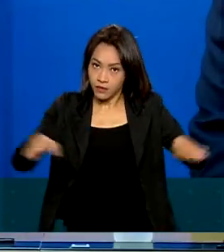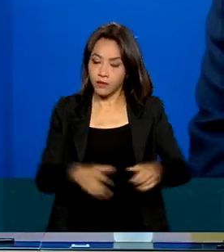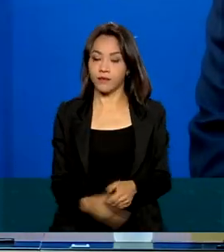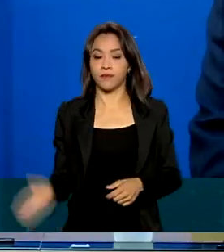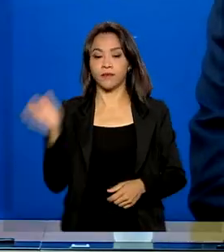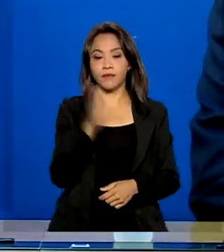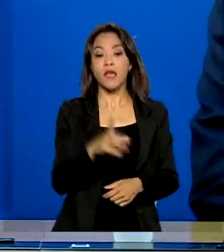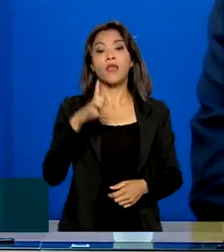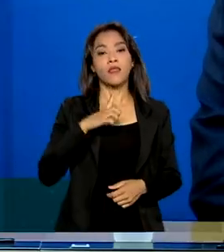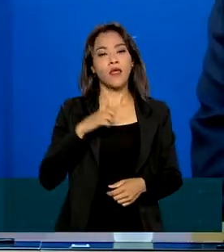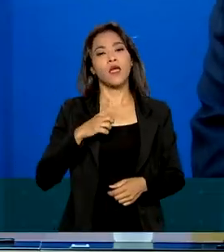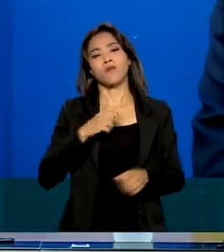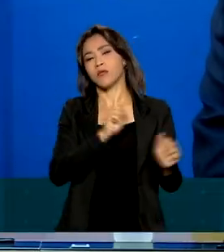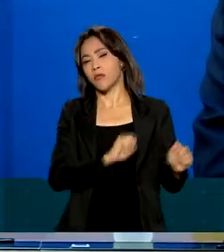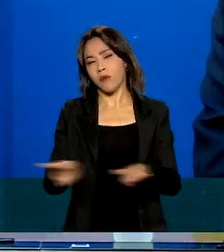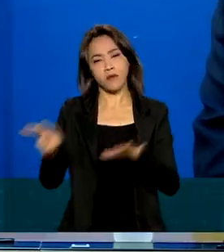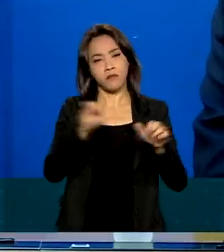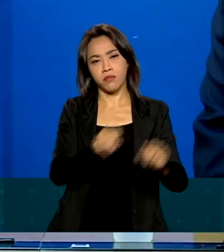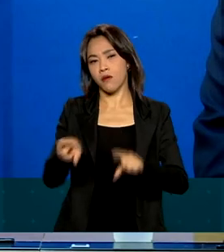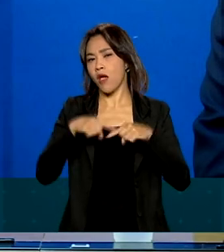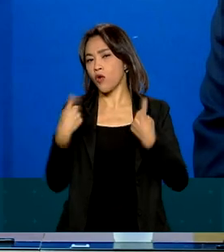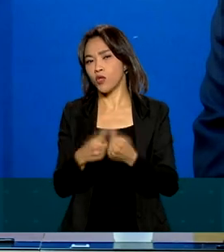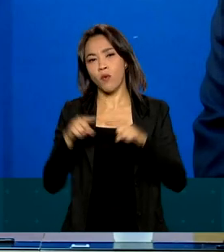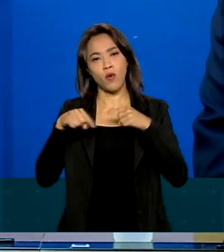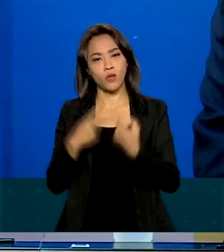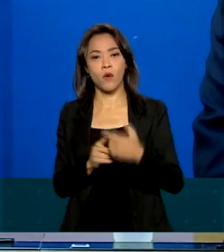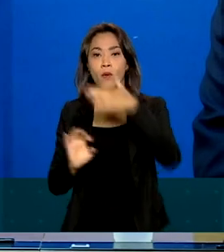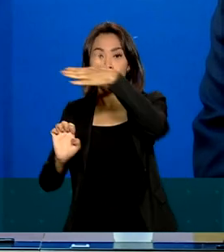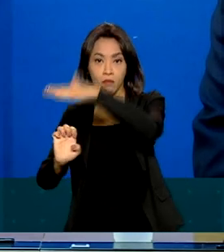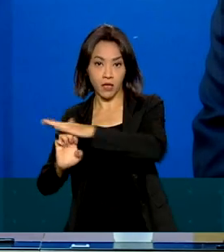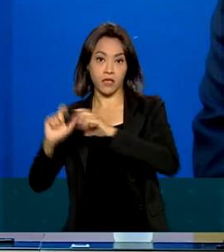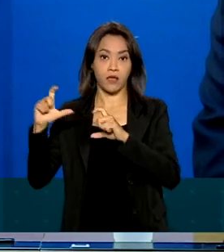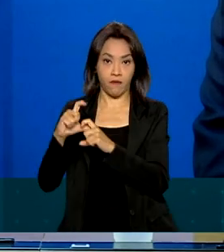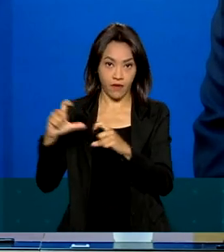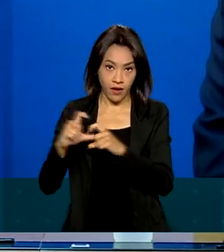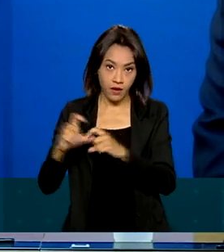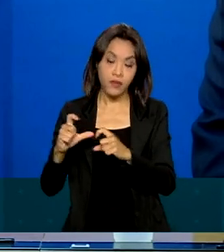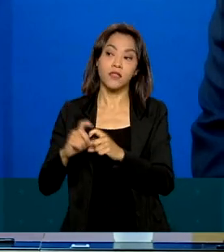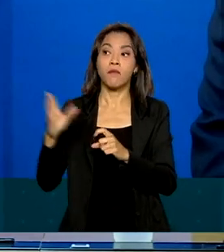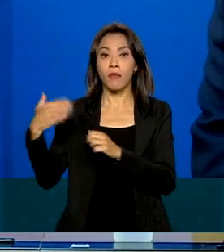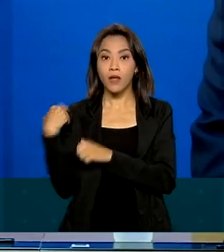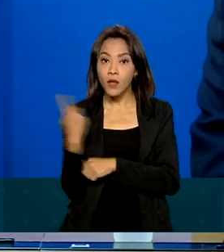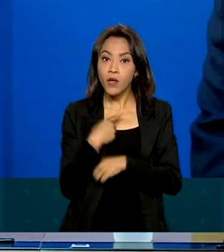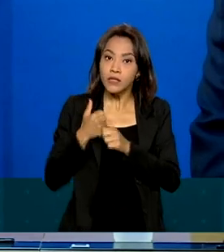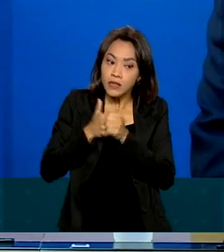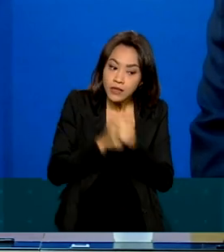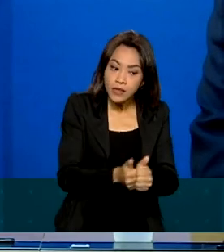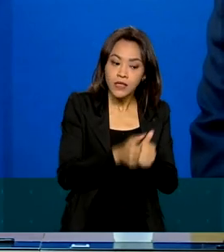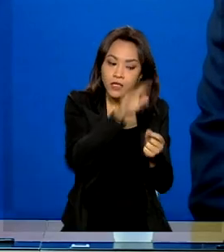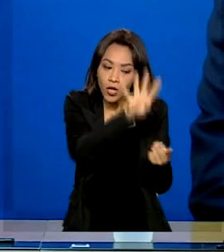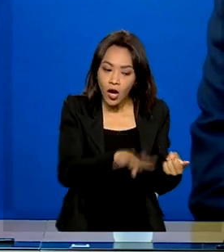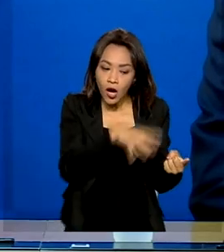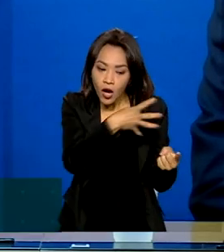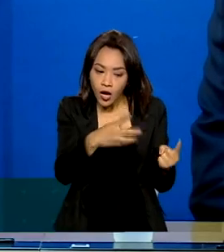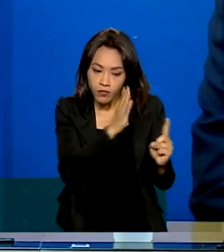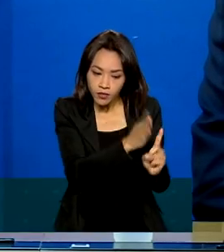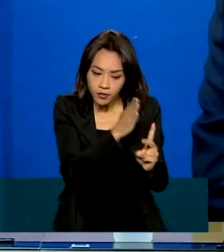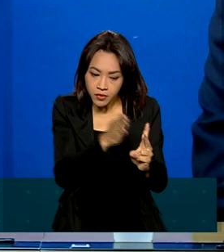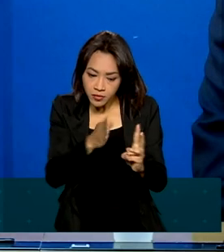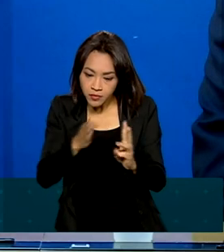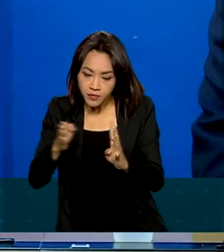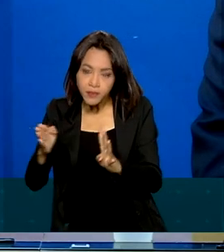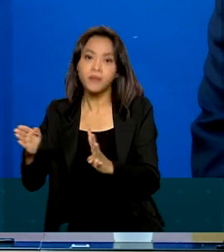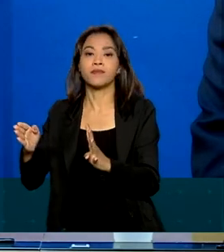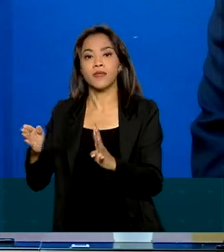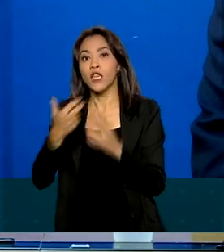semanais com a Pfizer. Em todas as reuniões, a gente busca antecipar o cumprimento desse cronograma. E na medida que a gente for conseguindo isso,